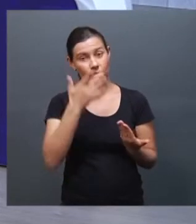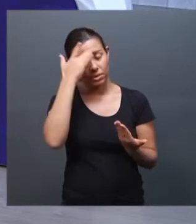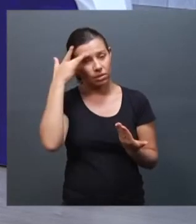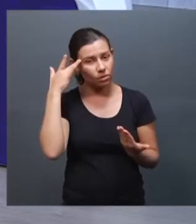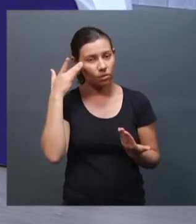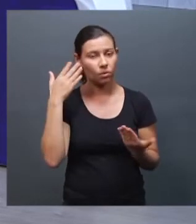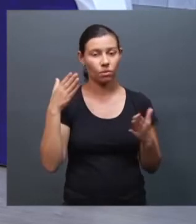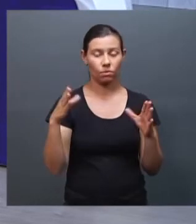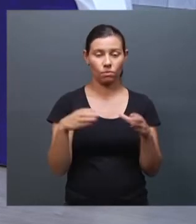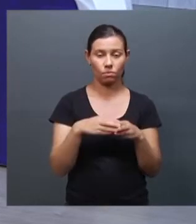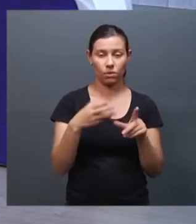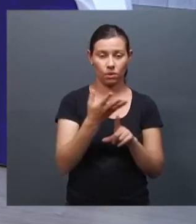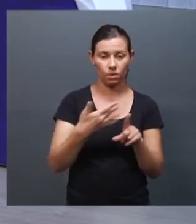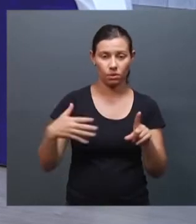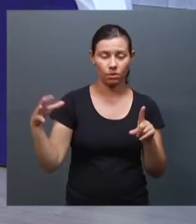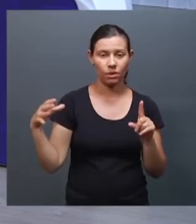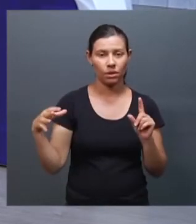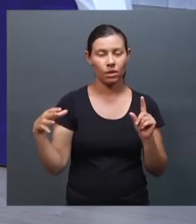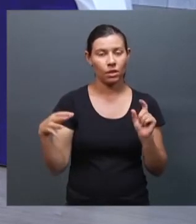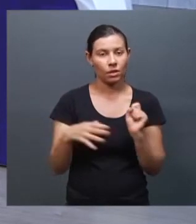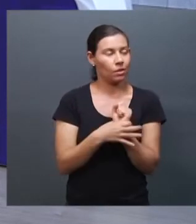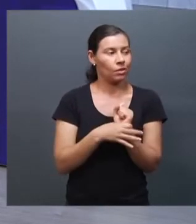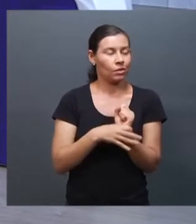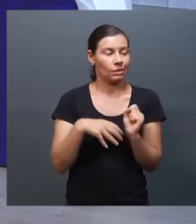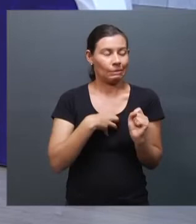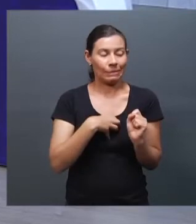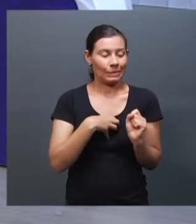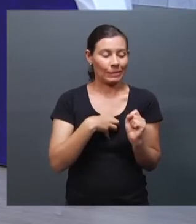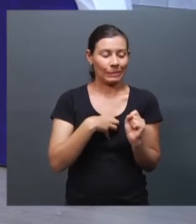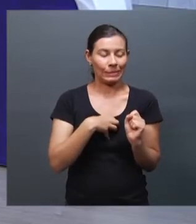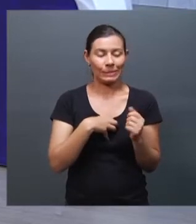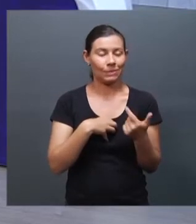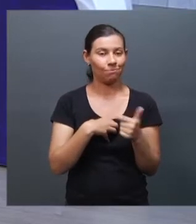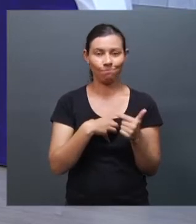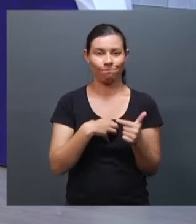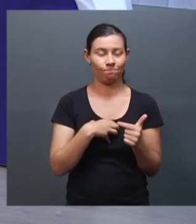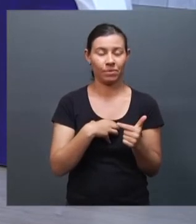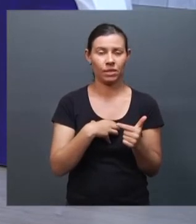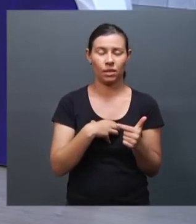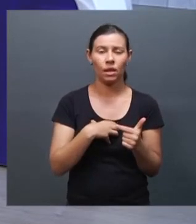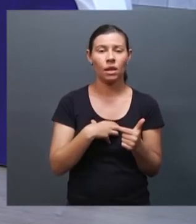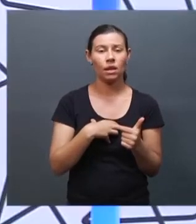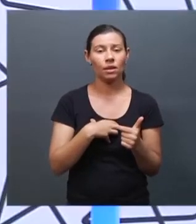LGBTs mas você acha que a gente também está falando mais sobre o problema ou não?